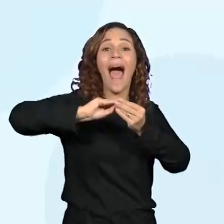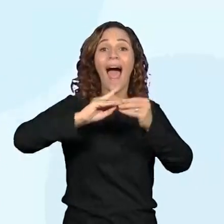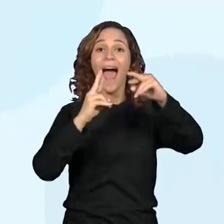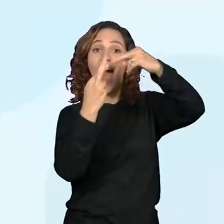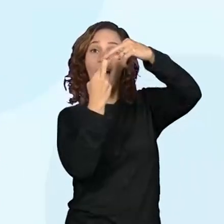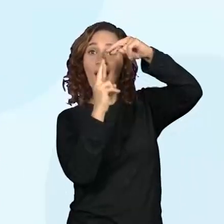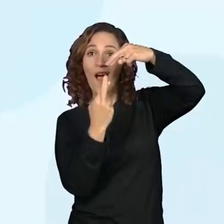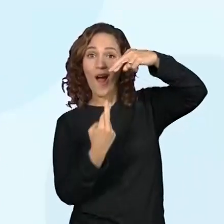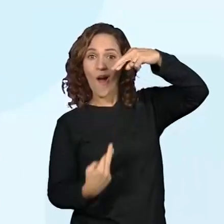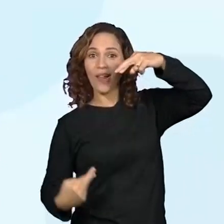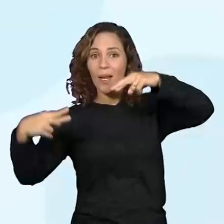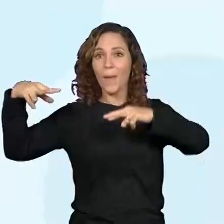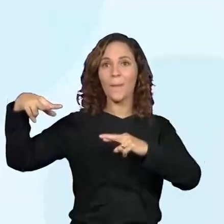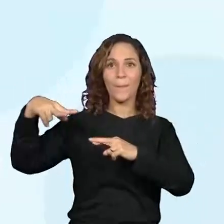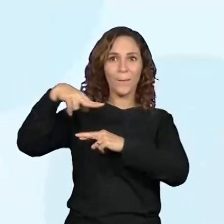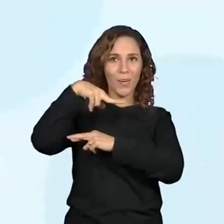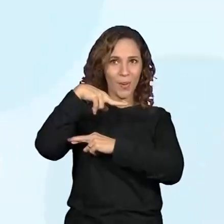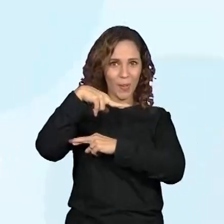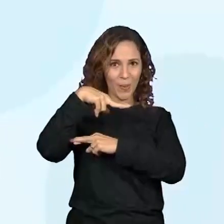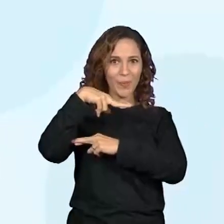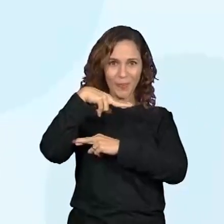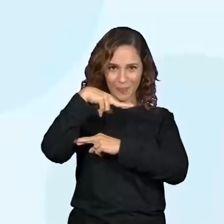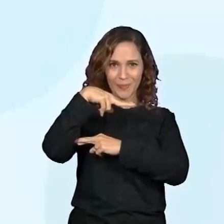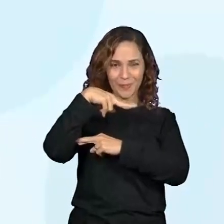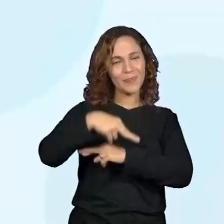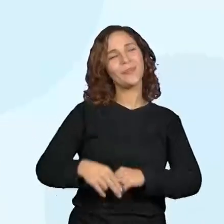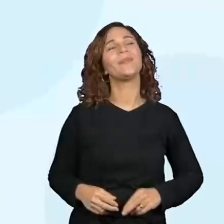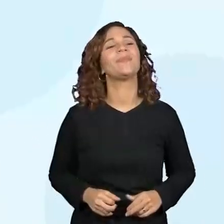corda. Então, ela deu um comando aí para o macaquinho.